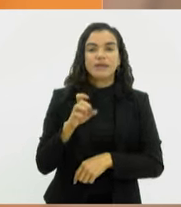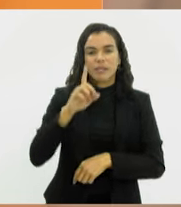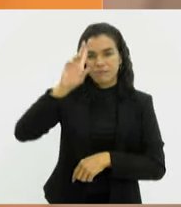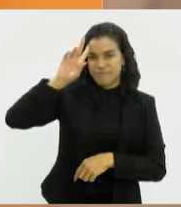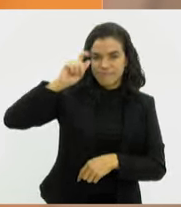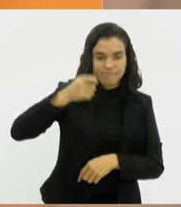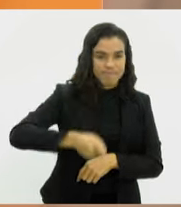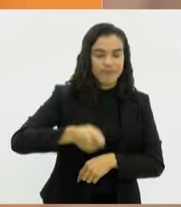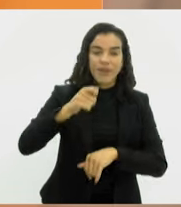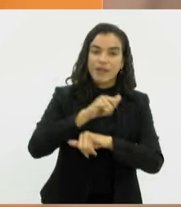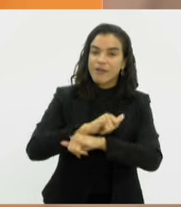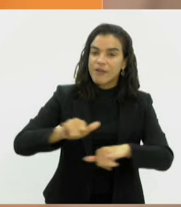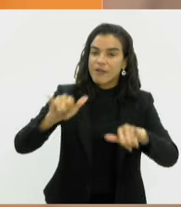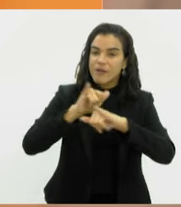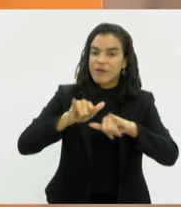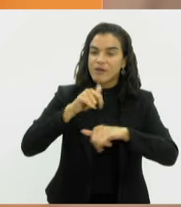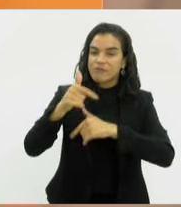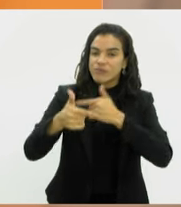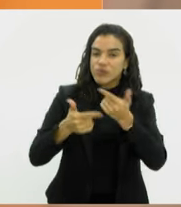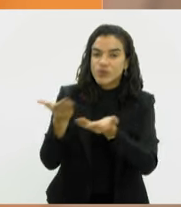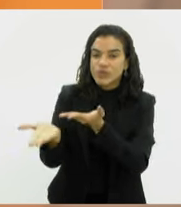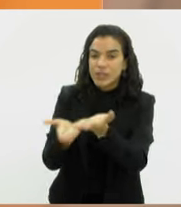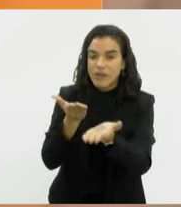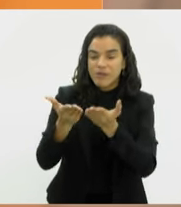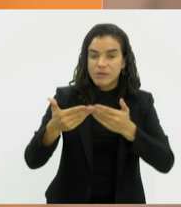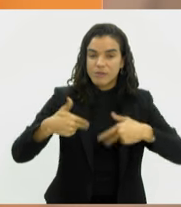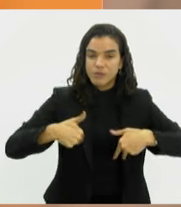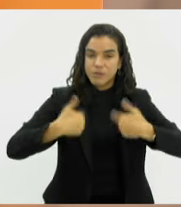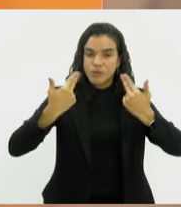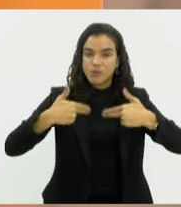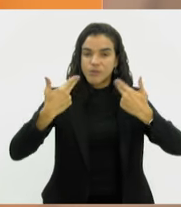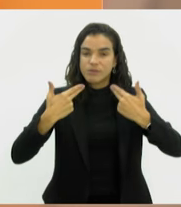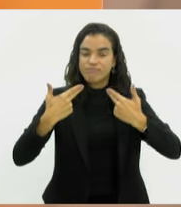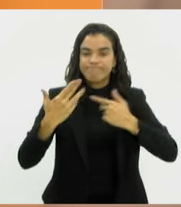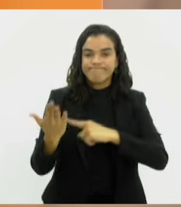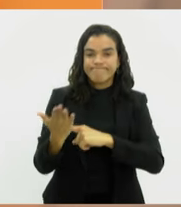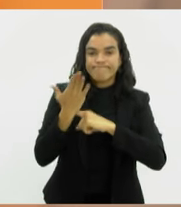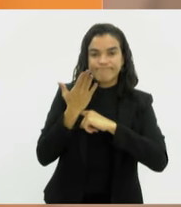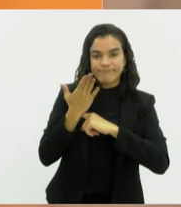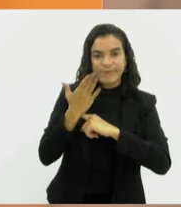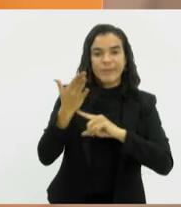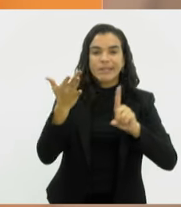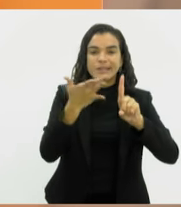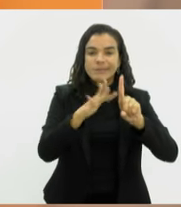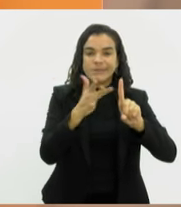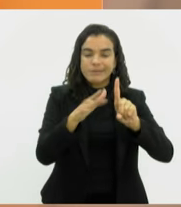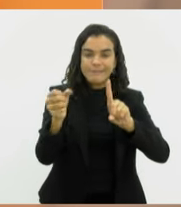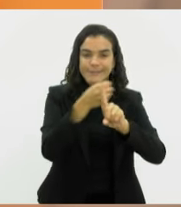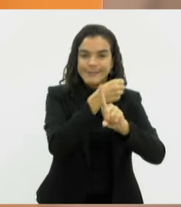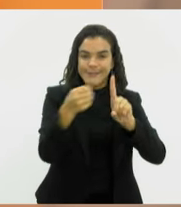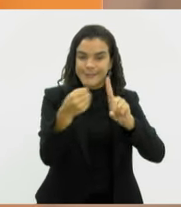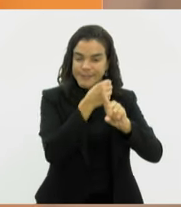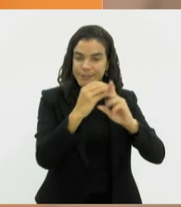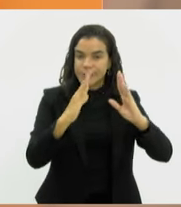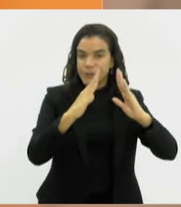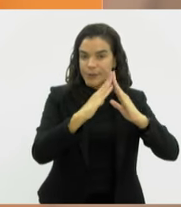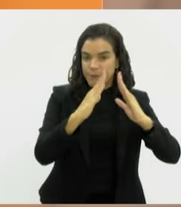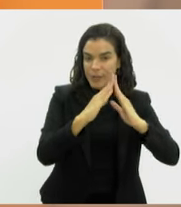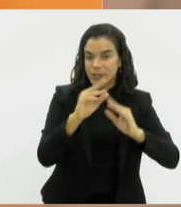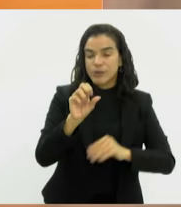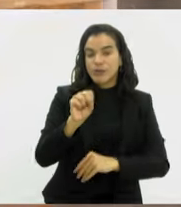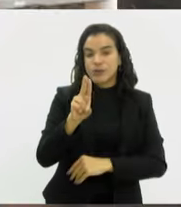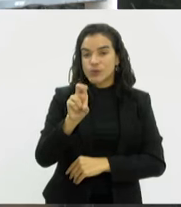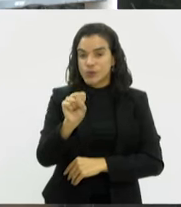determina a divulgação do Serviço de Cirurgias Plásticas Reparadoras de Sequelas de Violência Doméstica pelo SUS.